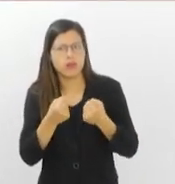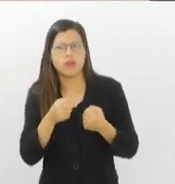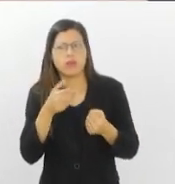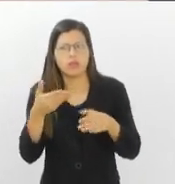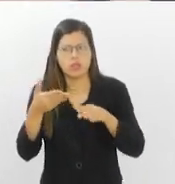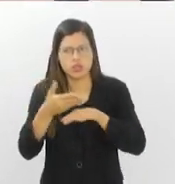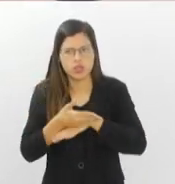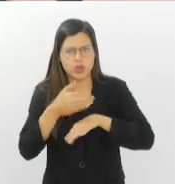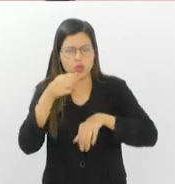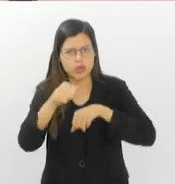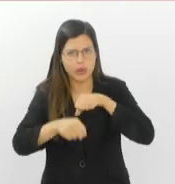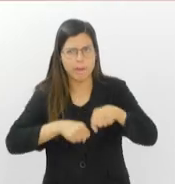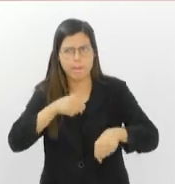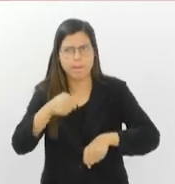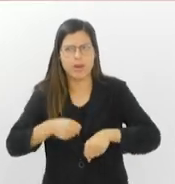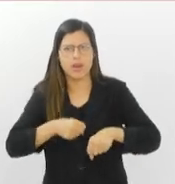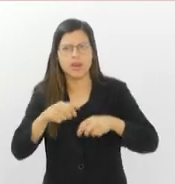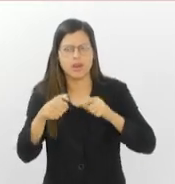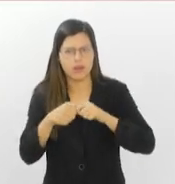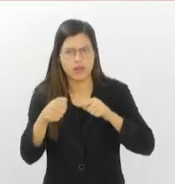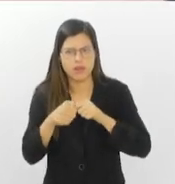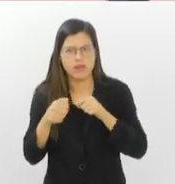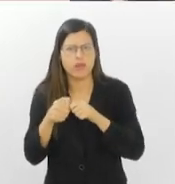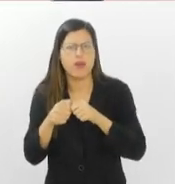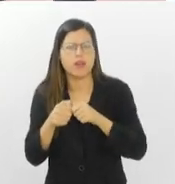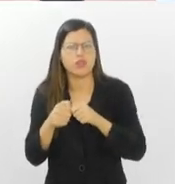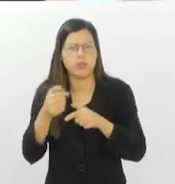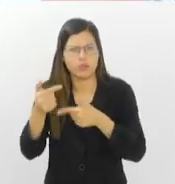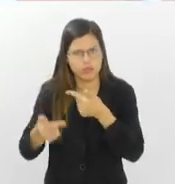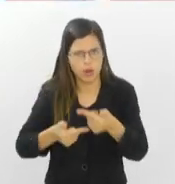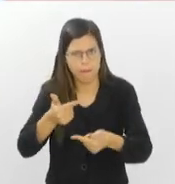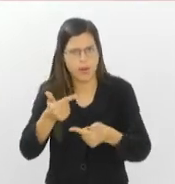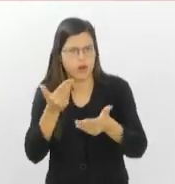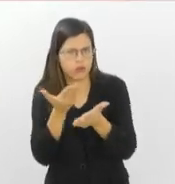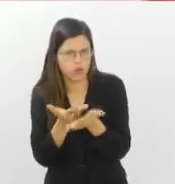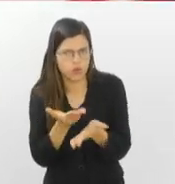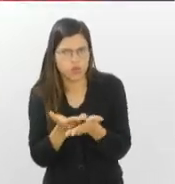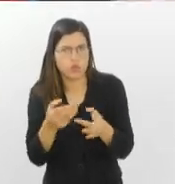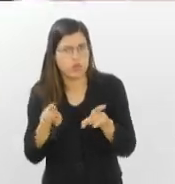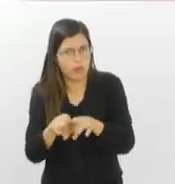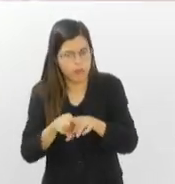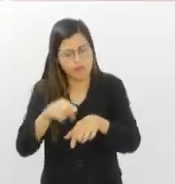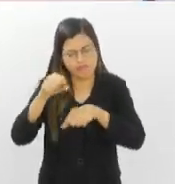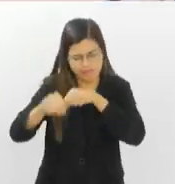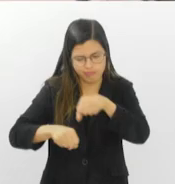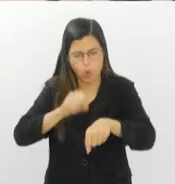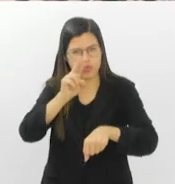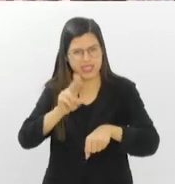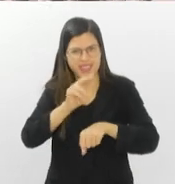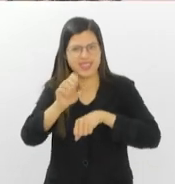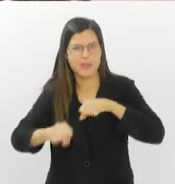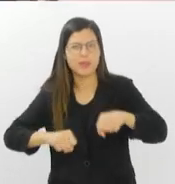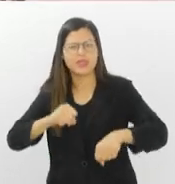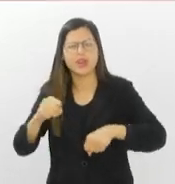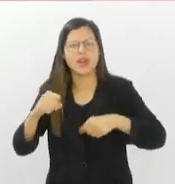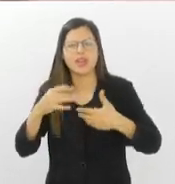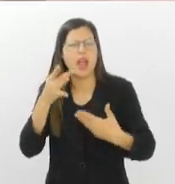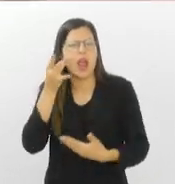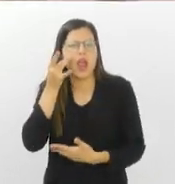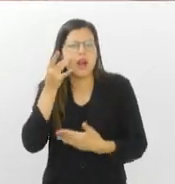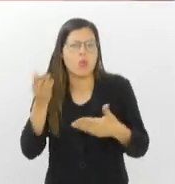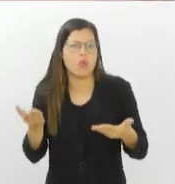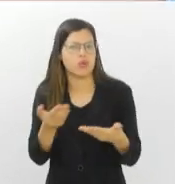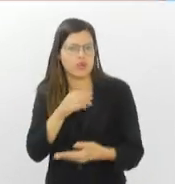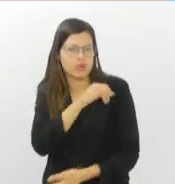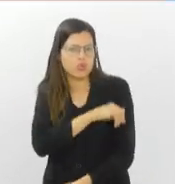bicicleta, costuma fazer muito trajeto para trabalho e para os estudos também de bicicleta. Qual a realidade de vocês hoje aqui no Rio de Janeiro,